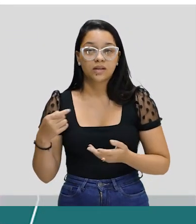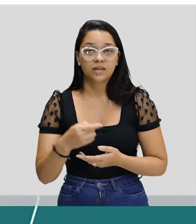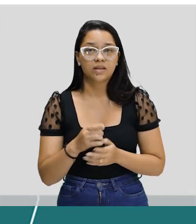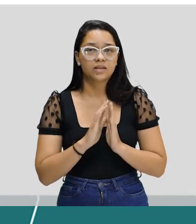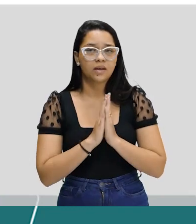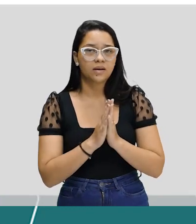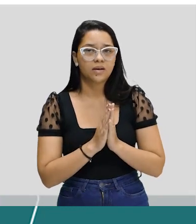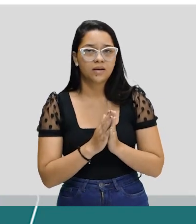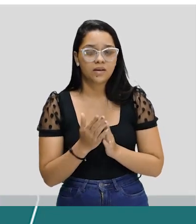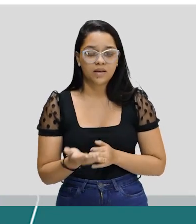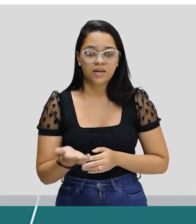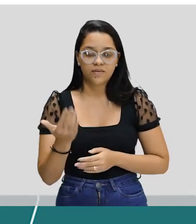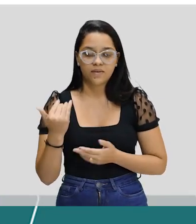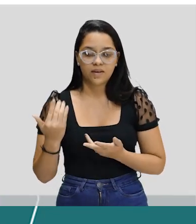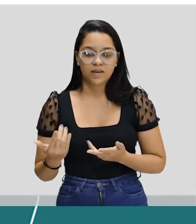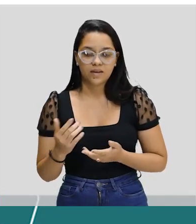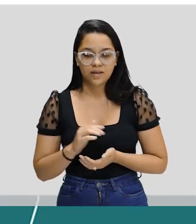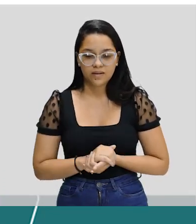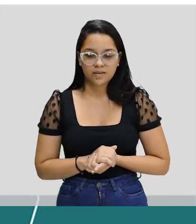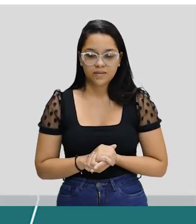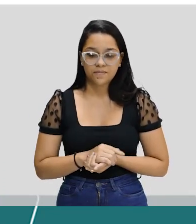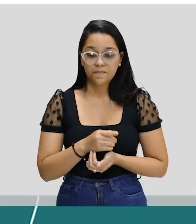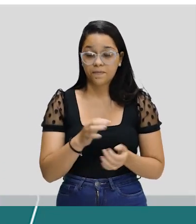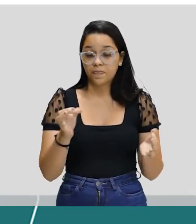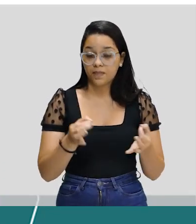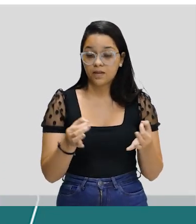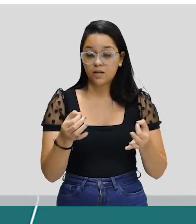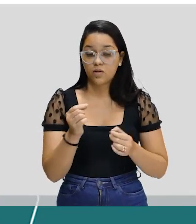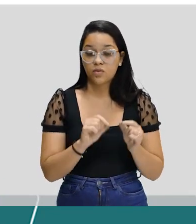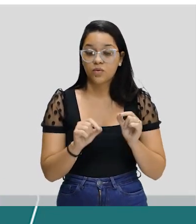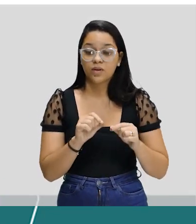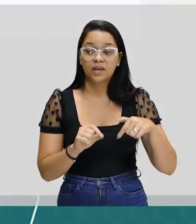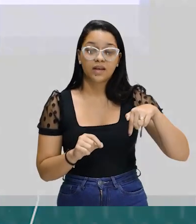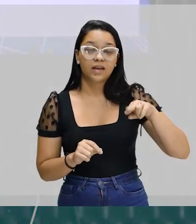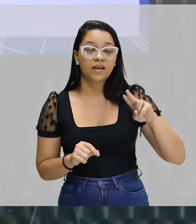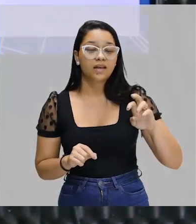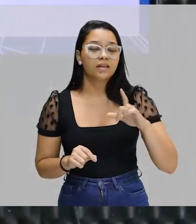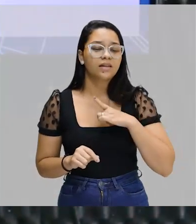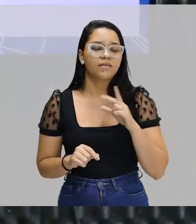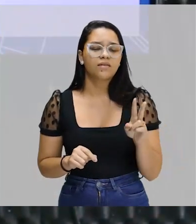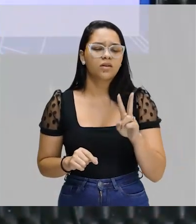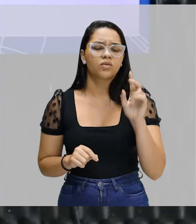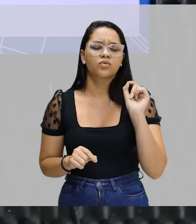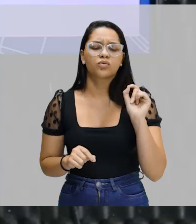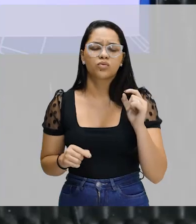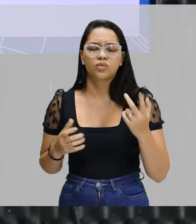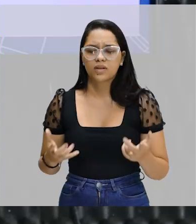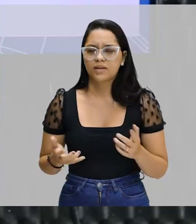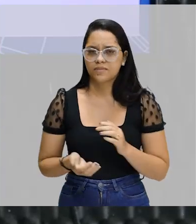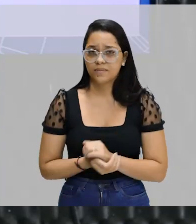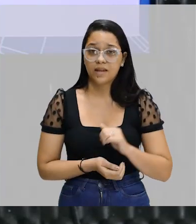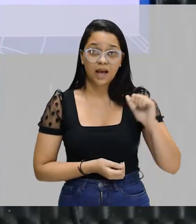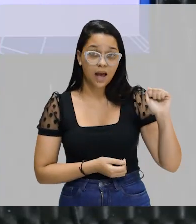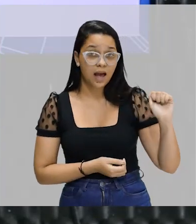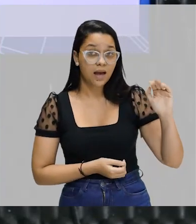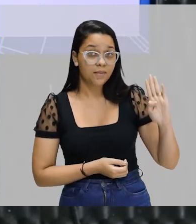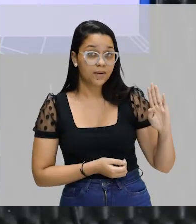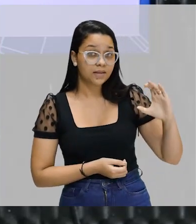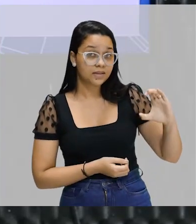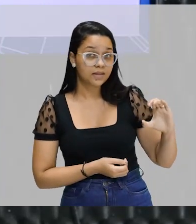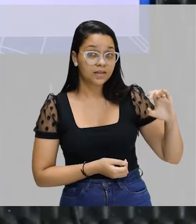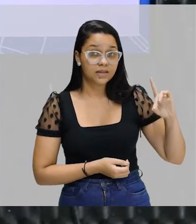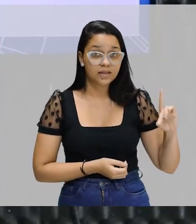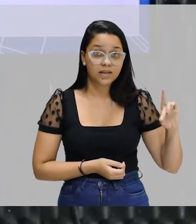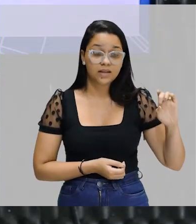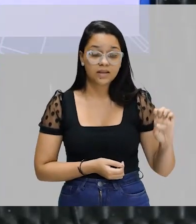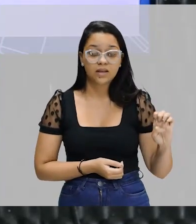apelo aqui em venha, que o que vem é perfeição, onde o que tem valor de concessão, explicação, adição,